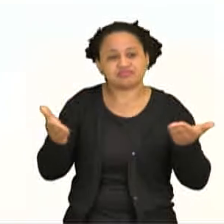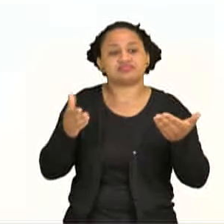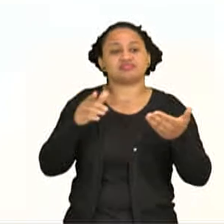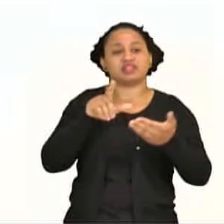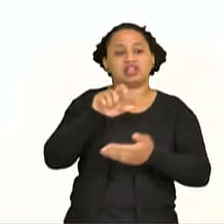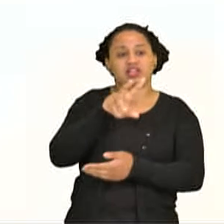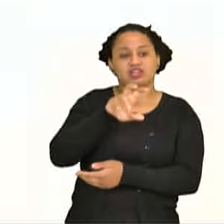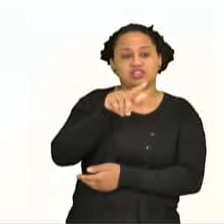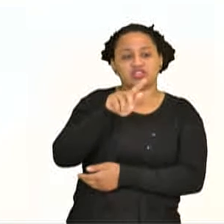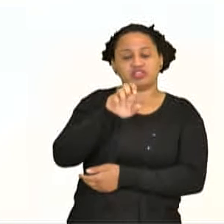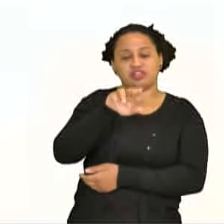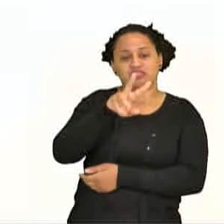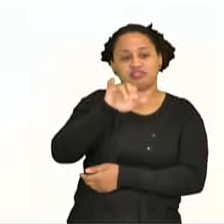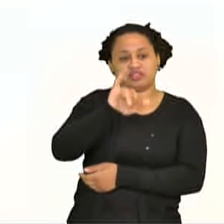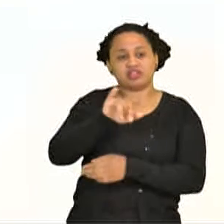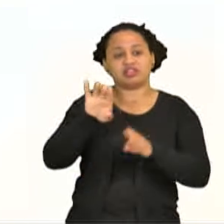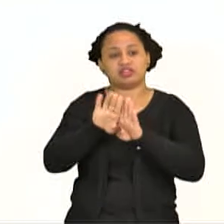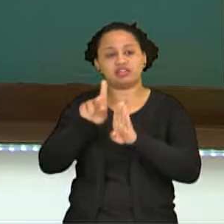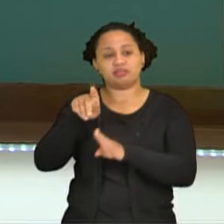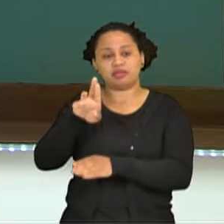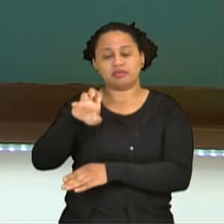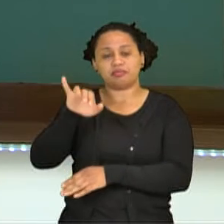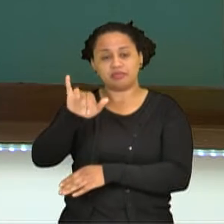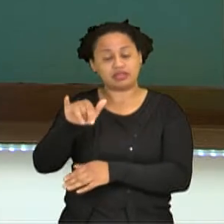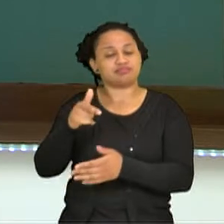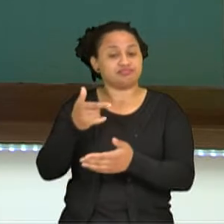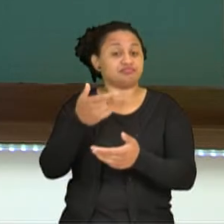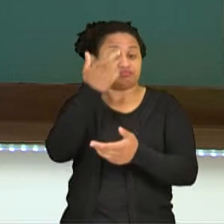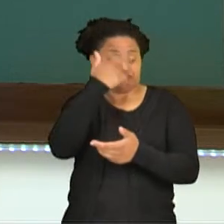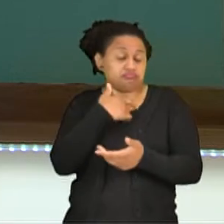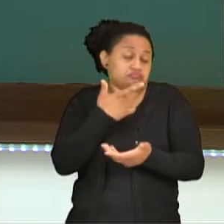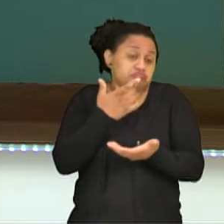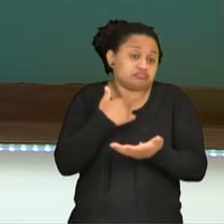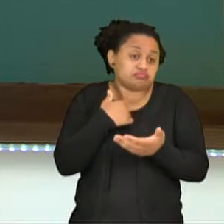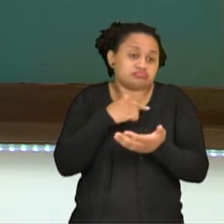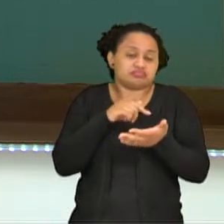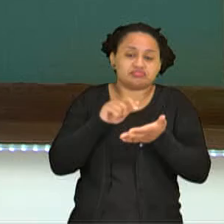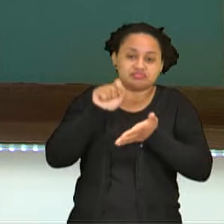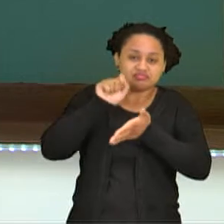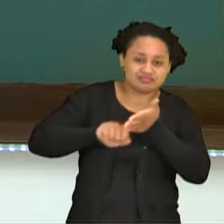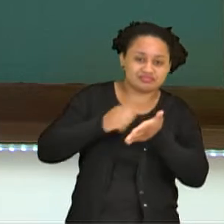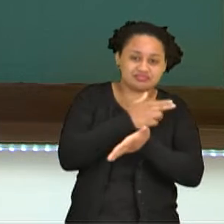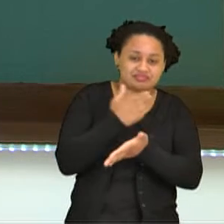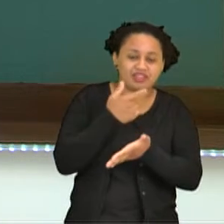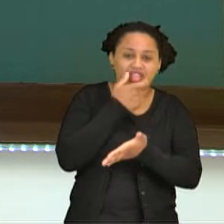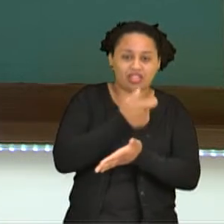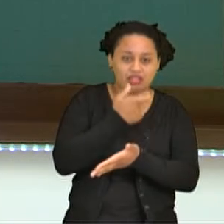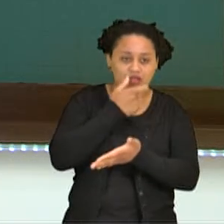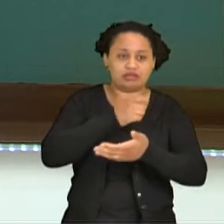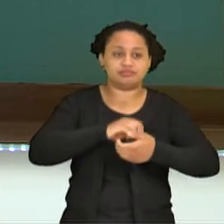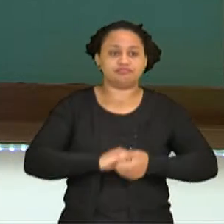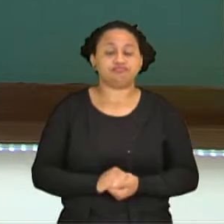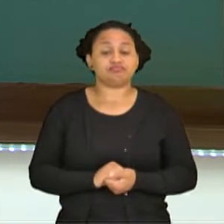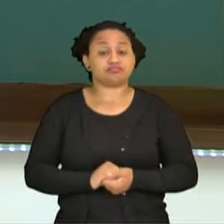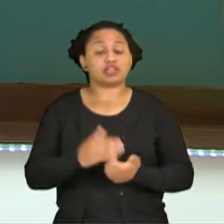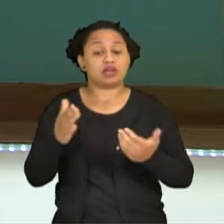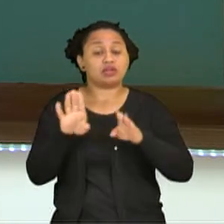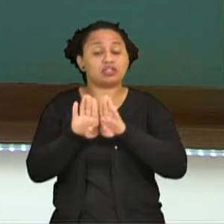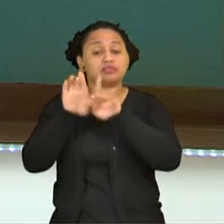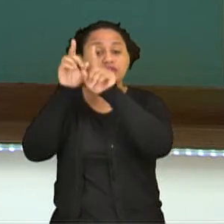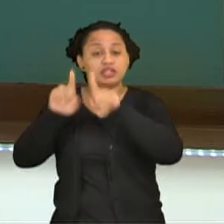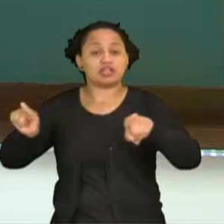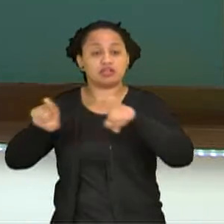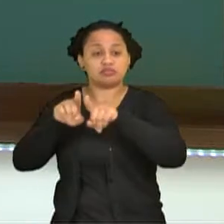Lendivin Perry, atenciosamente Albert Einstein. Vamos a um trecho aqui da letra da canção A Carta de Erasmo Carlos.